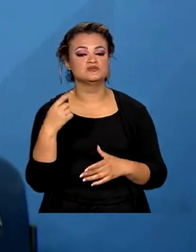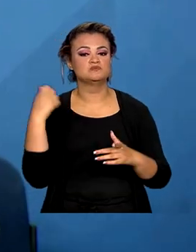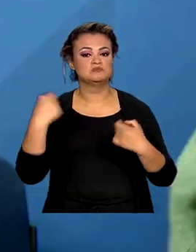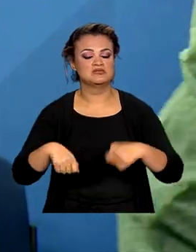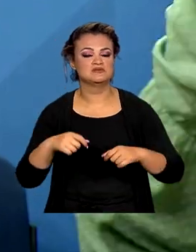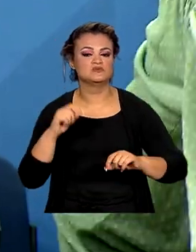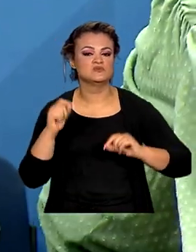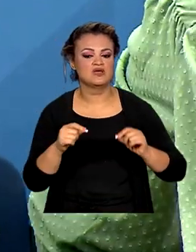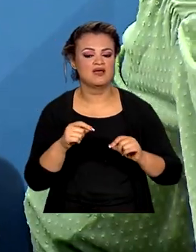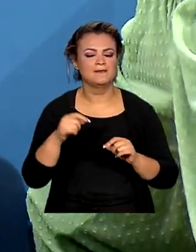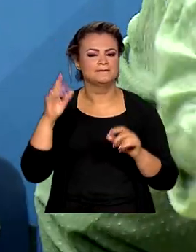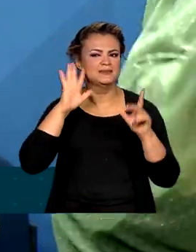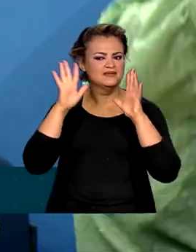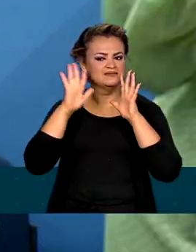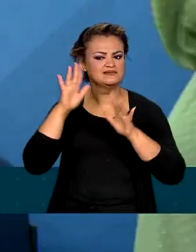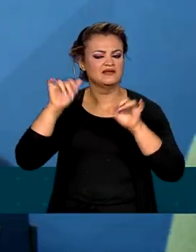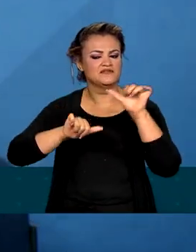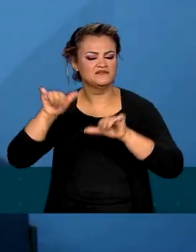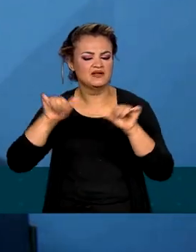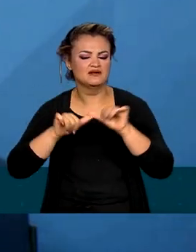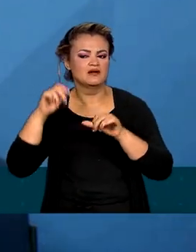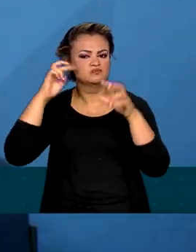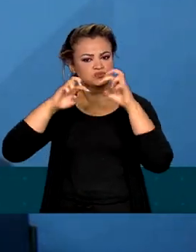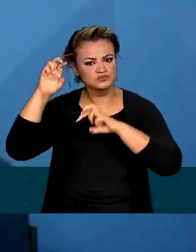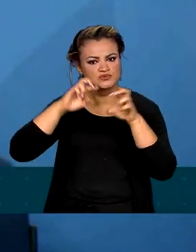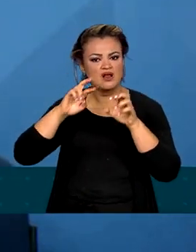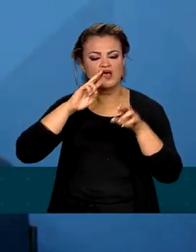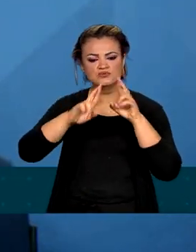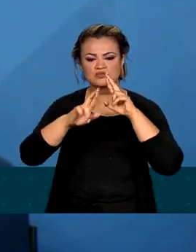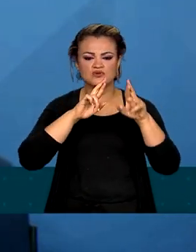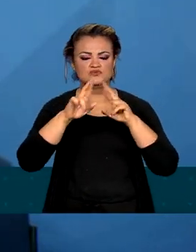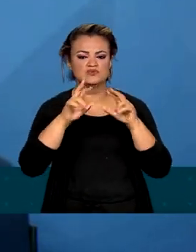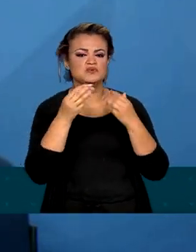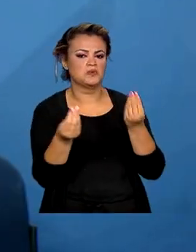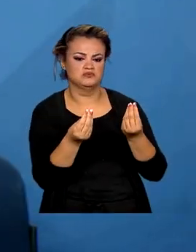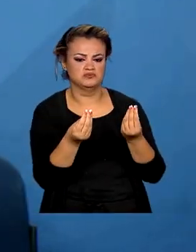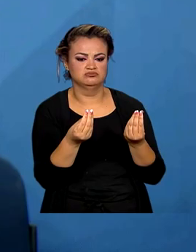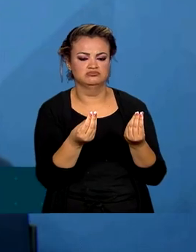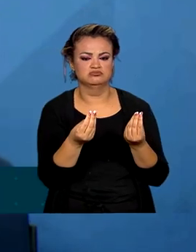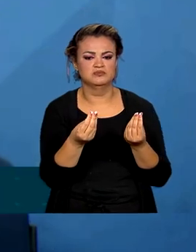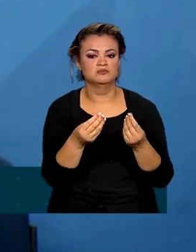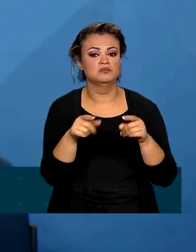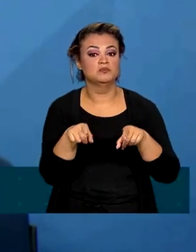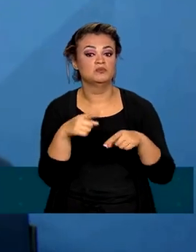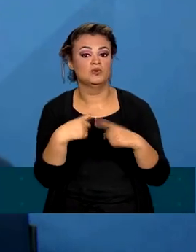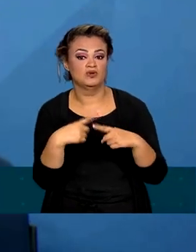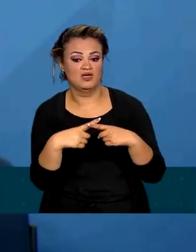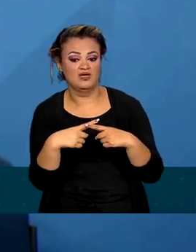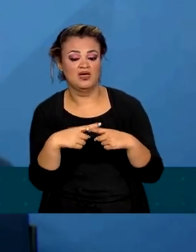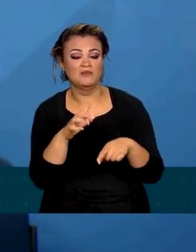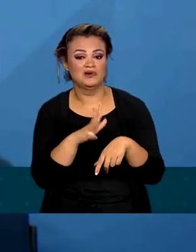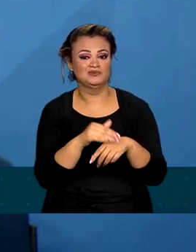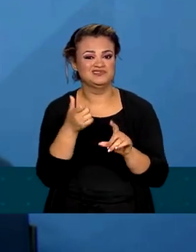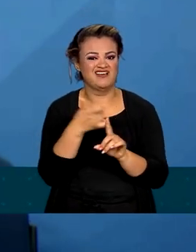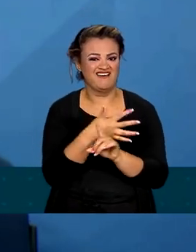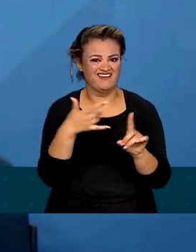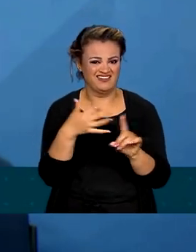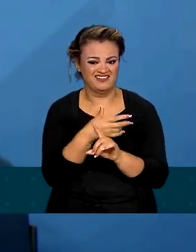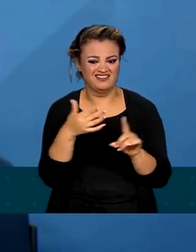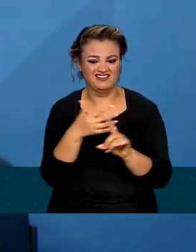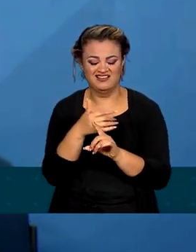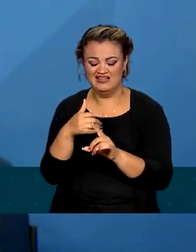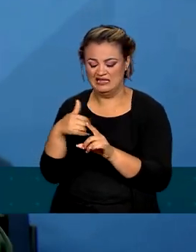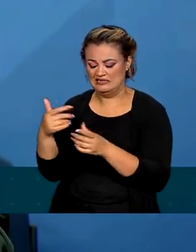avaliar e monitorar os resultados da terapia, até porque, como é uma doença rara, até a nível da